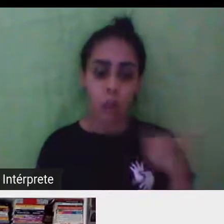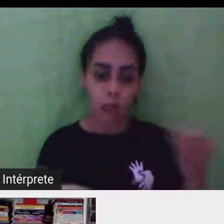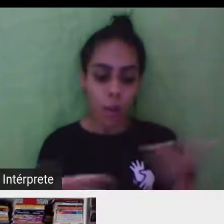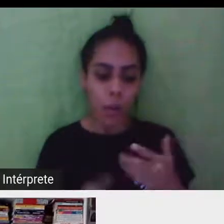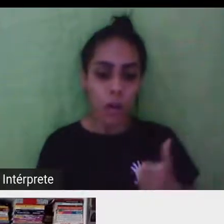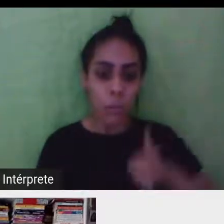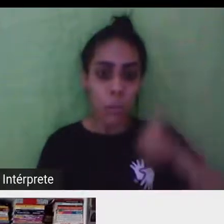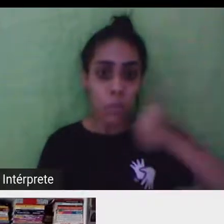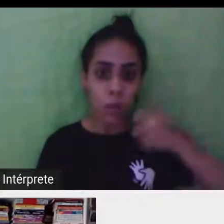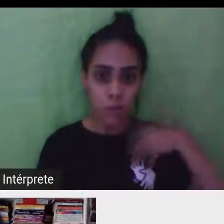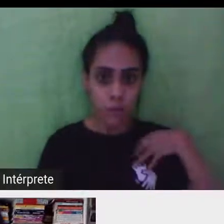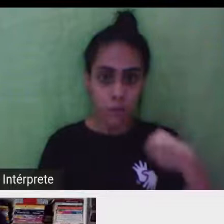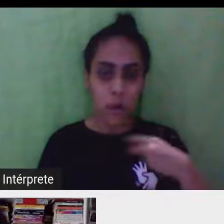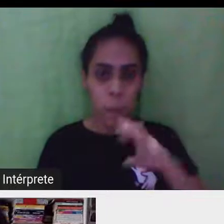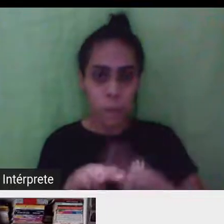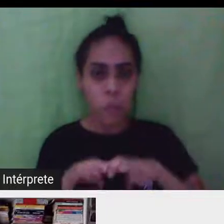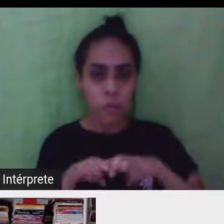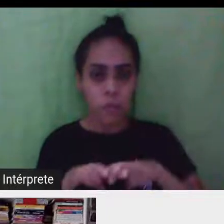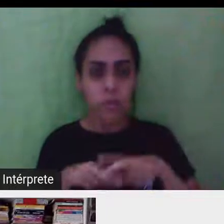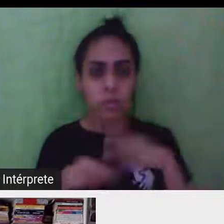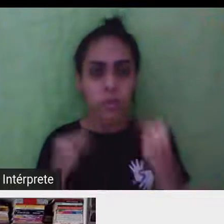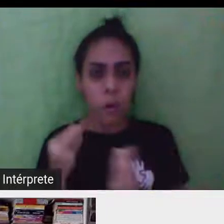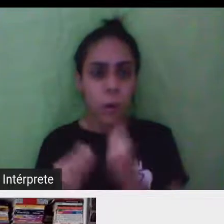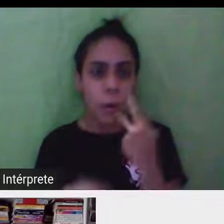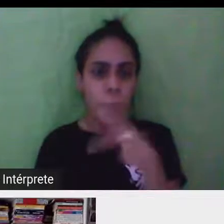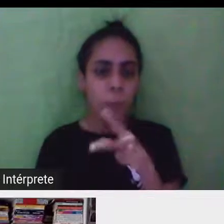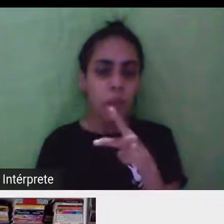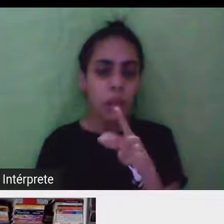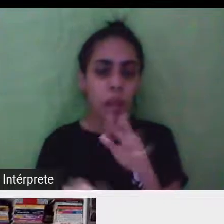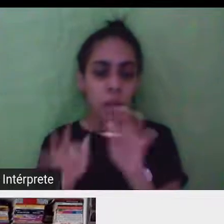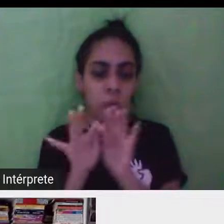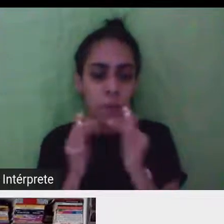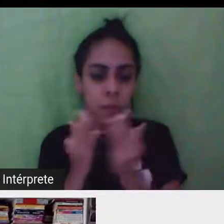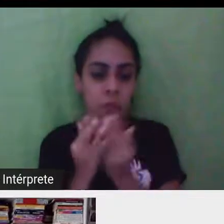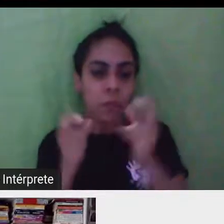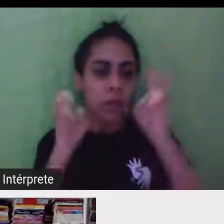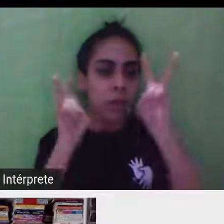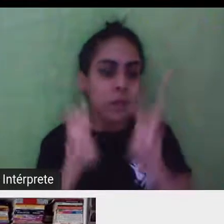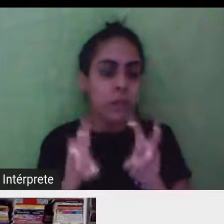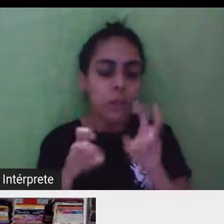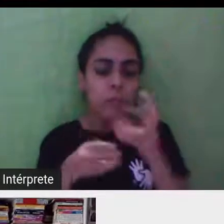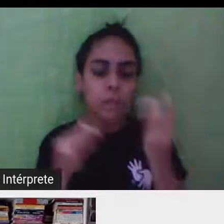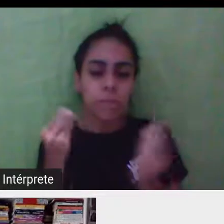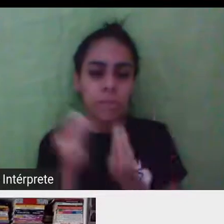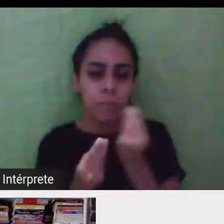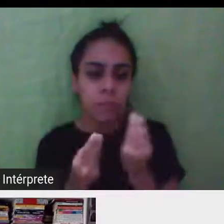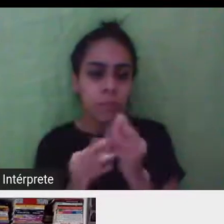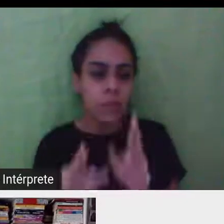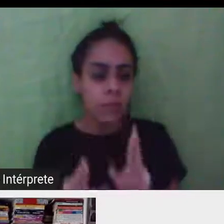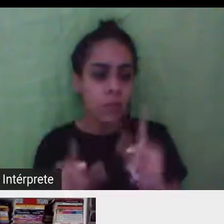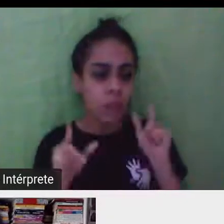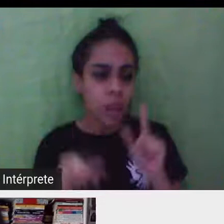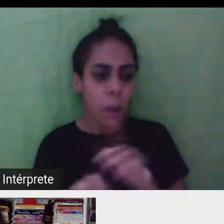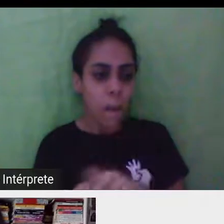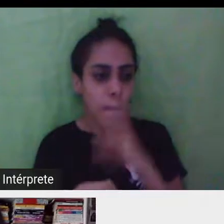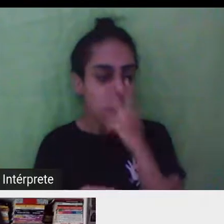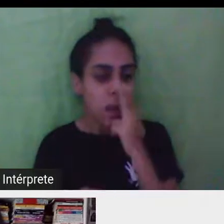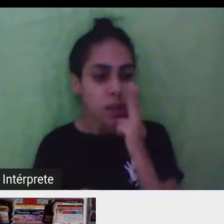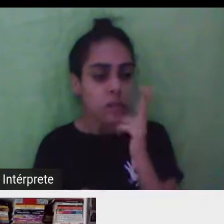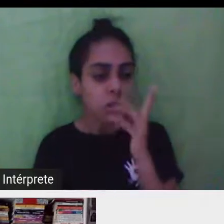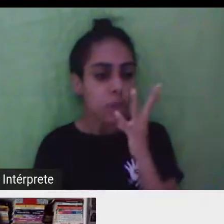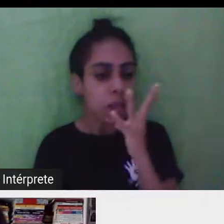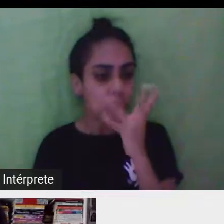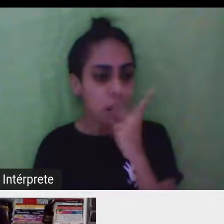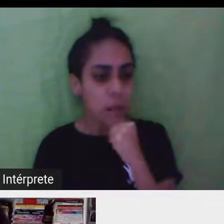a constituição familiar, como eles são vistos, é completamente diferente. É como se, ao adiar a maternidade, eu também tivesse adiado